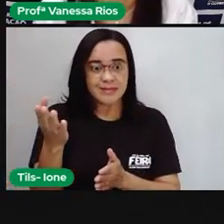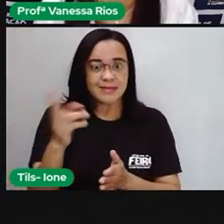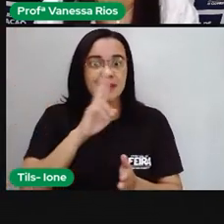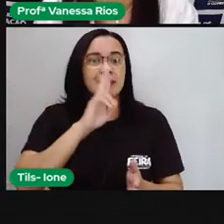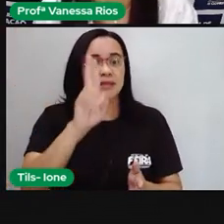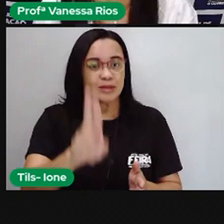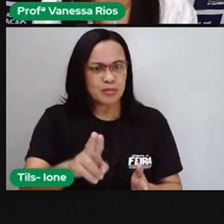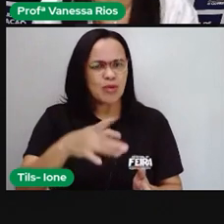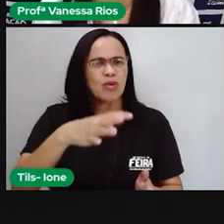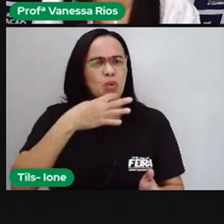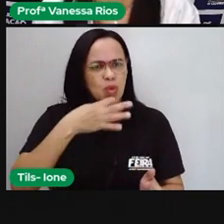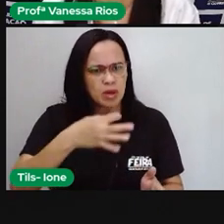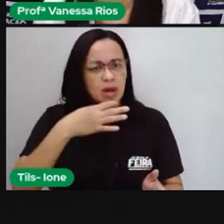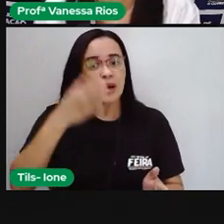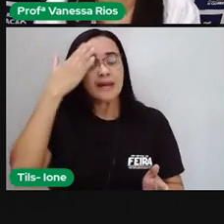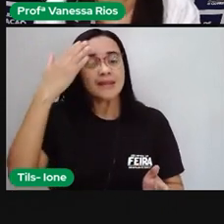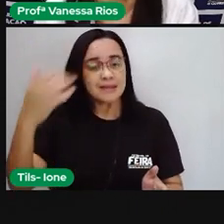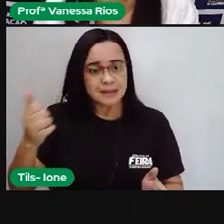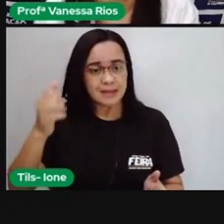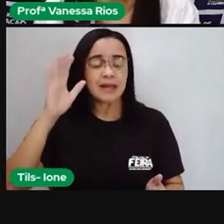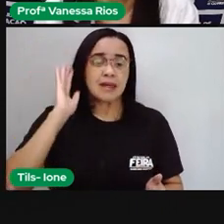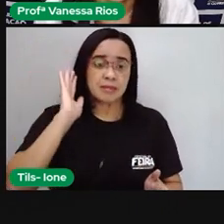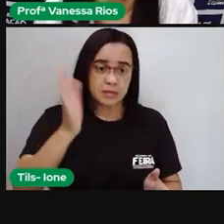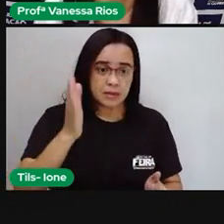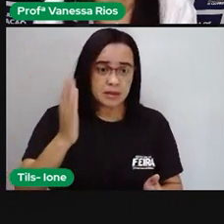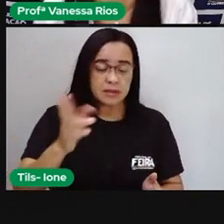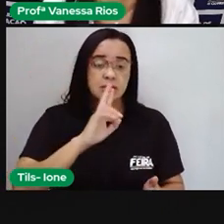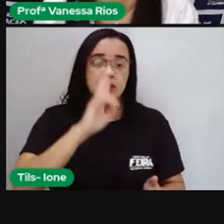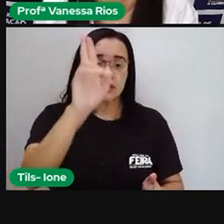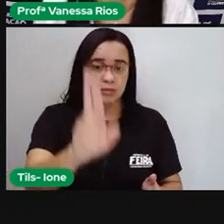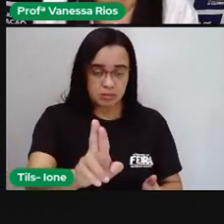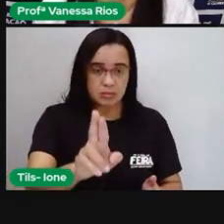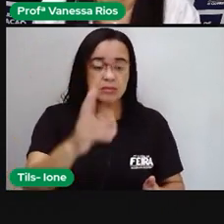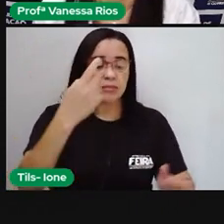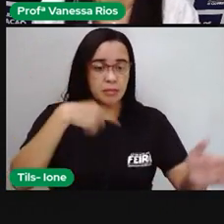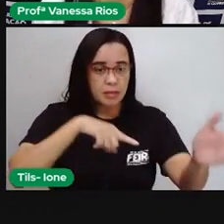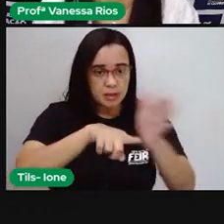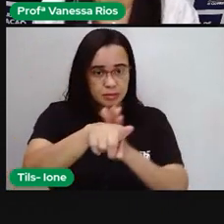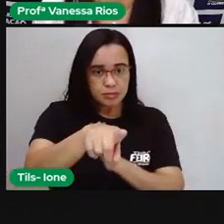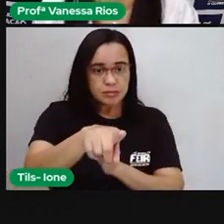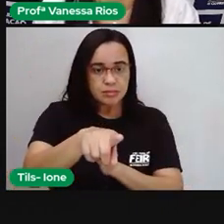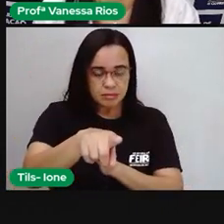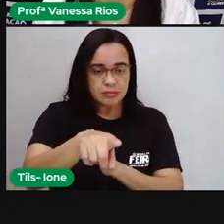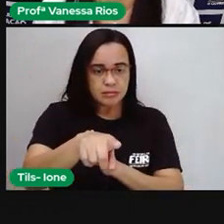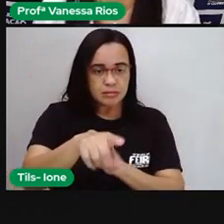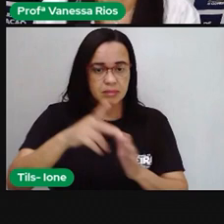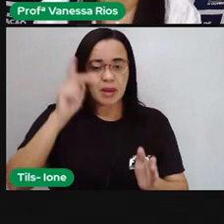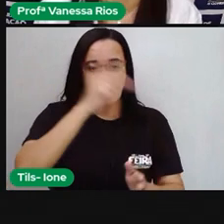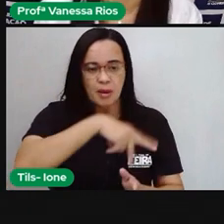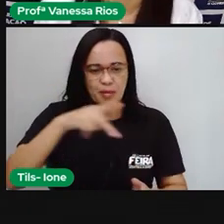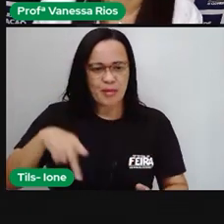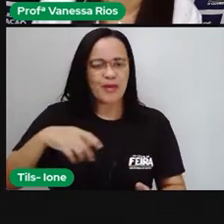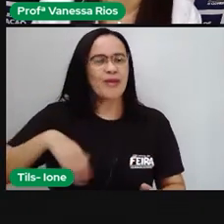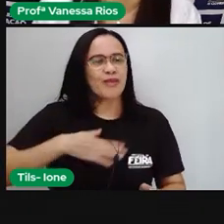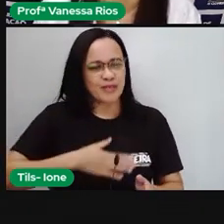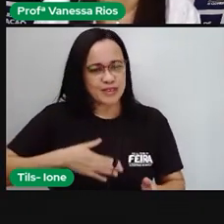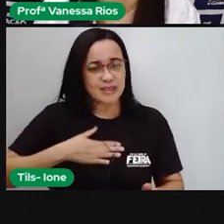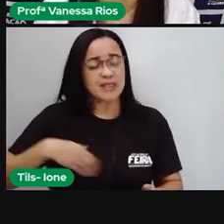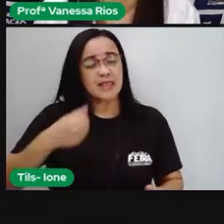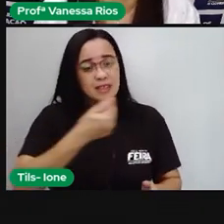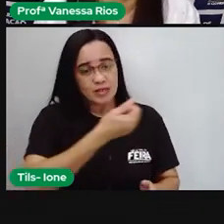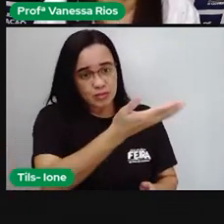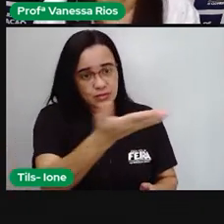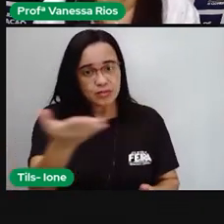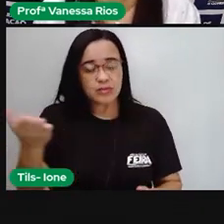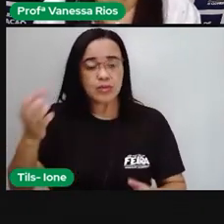aí conhecimento pra formular uma resposta pra essa pergunta. Mas a Pró gostaria de compartilhar com vocês aí o